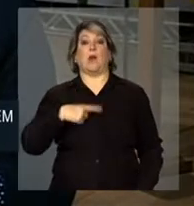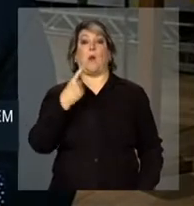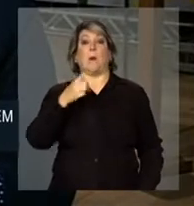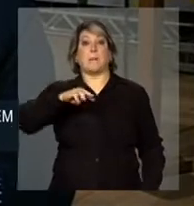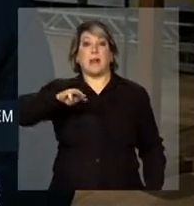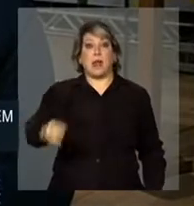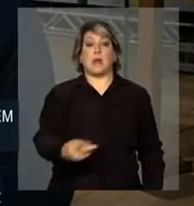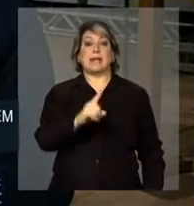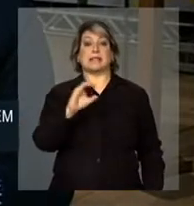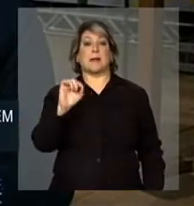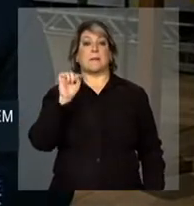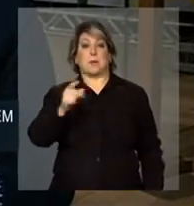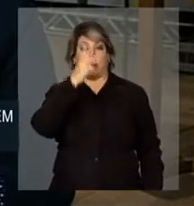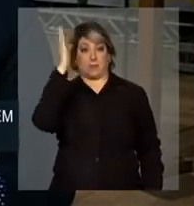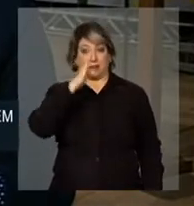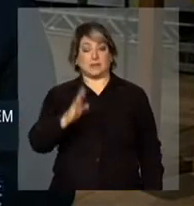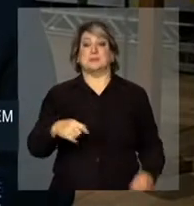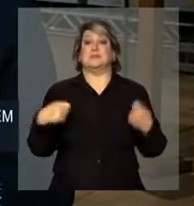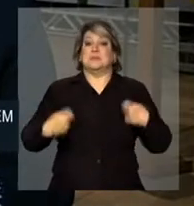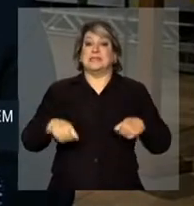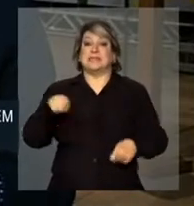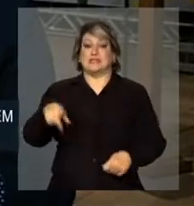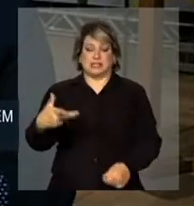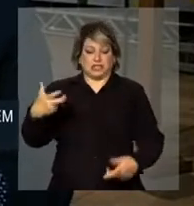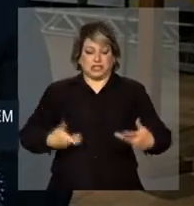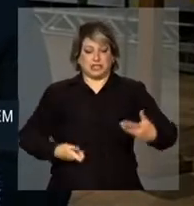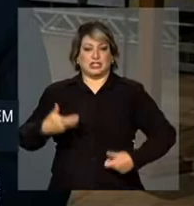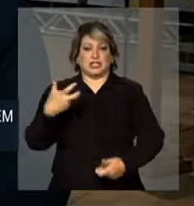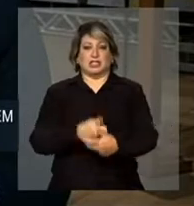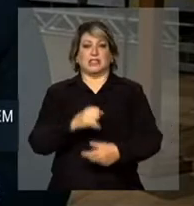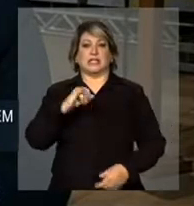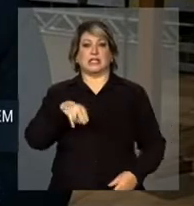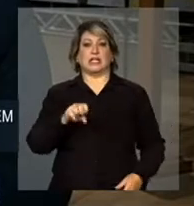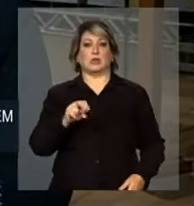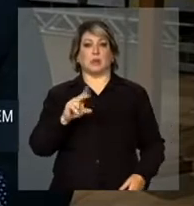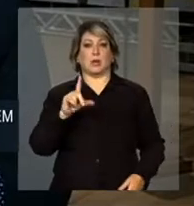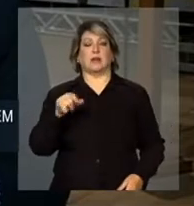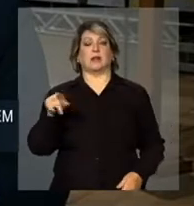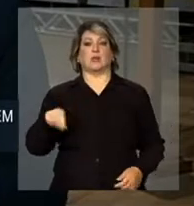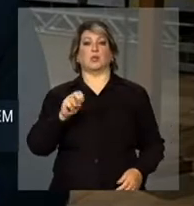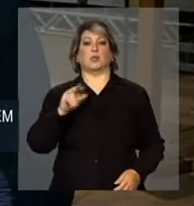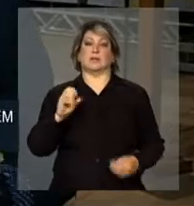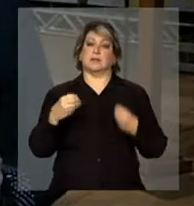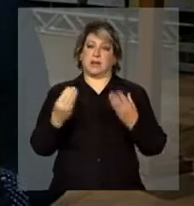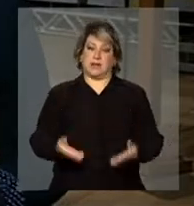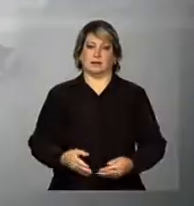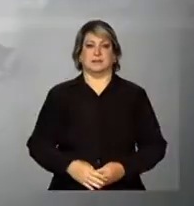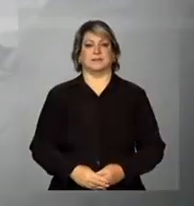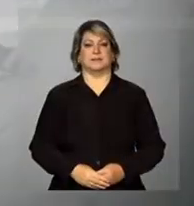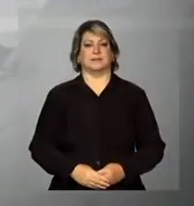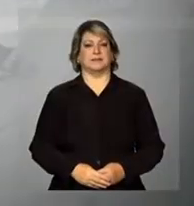100 mil brasileiros dependem da insulina fornecida pelo Sistema Único de Saúde. Malu.